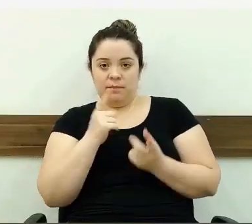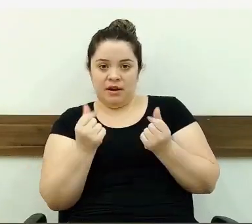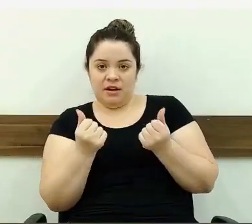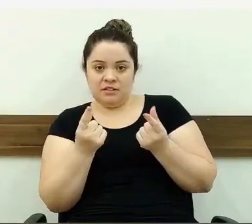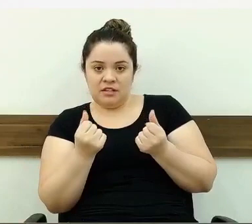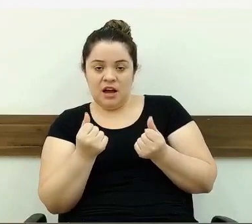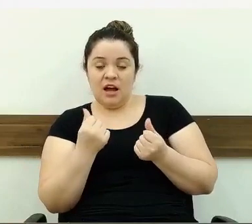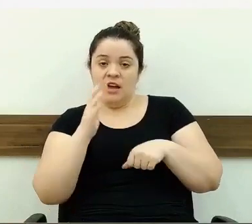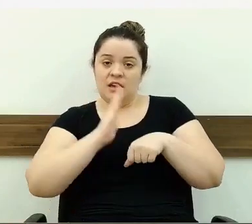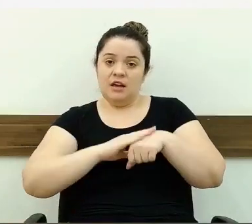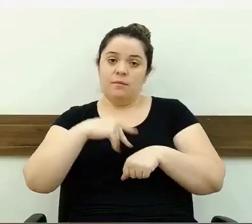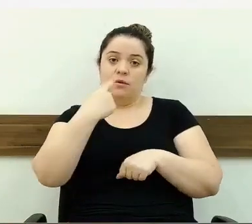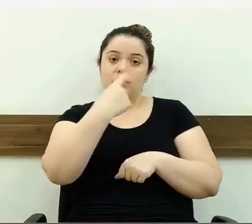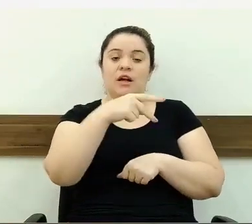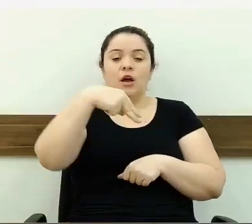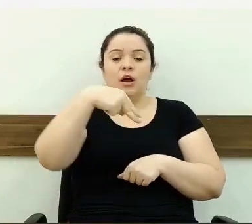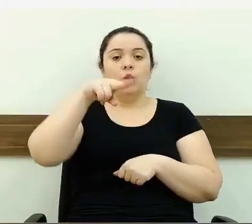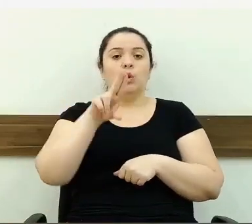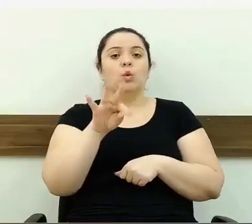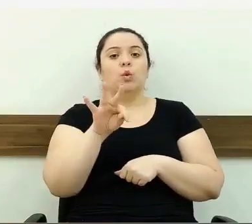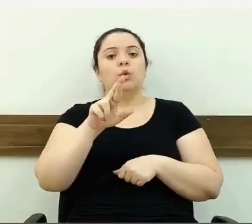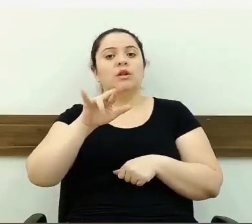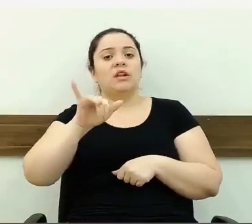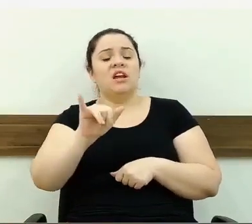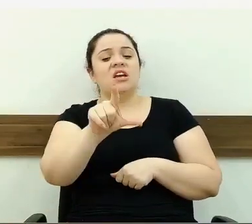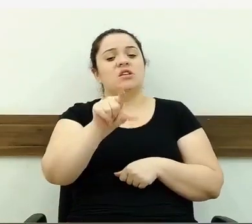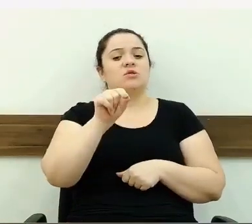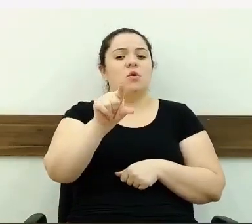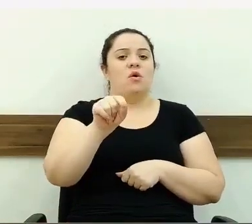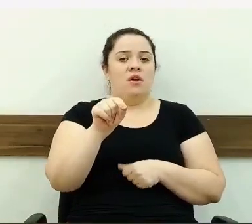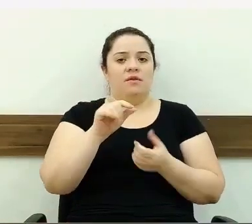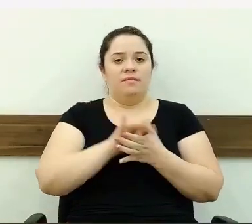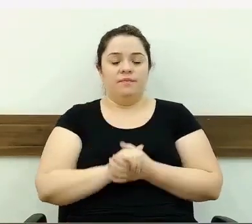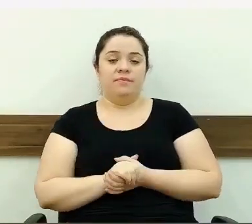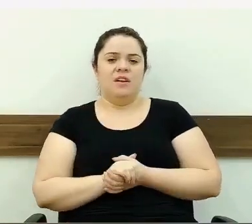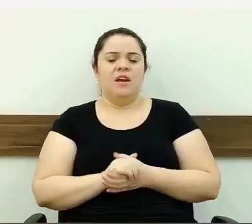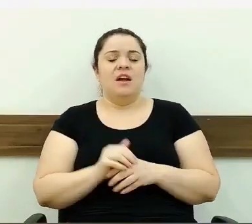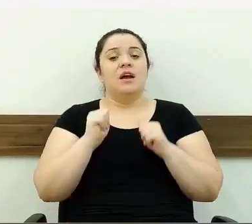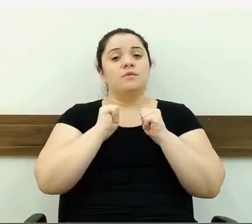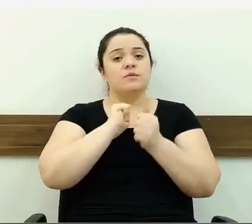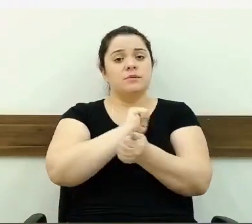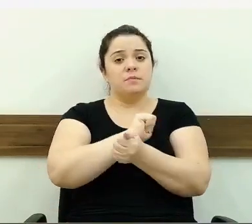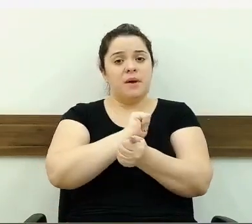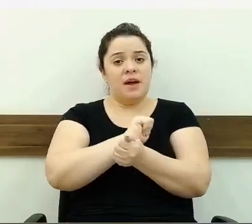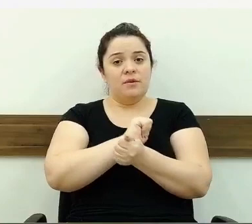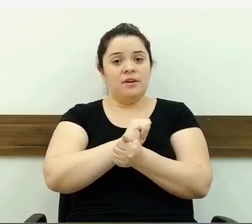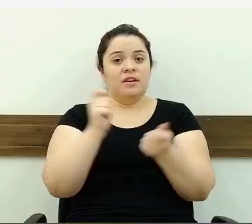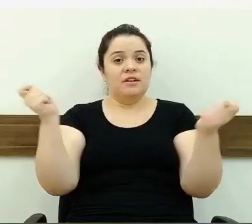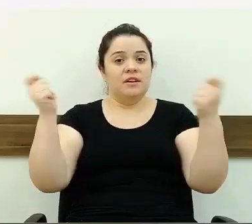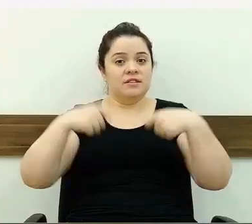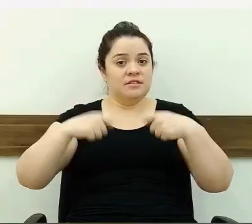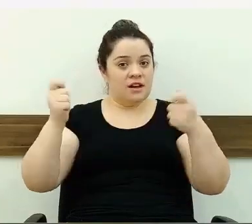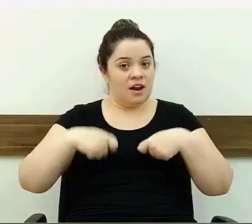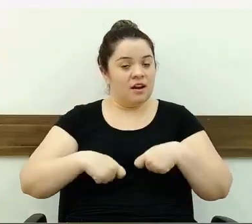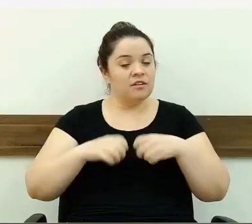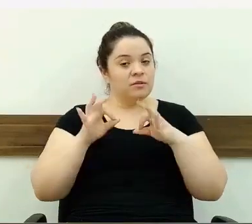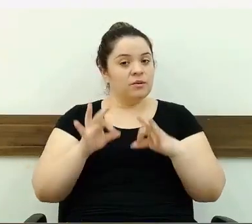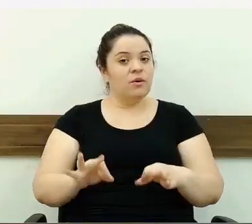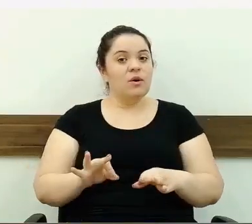achar interessante. Então, eu espero que dê certo esse projeto. Eu fico muito triste quando algumas pessoas já vão meio que,